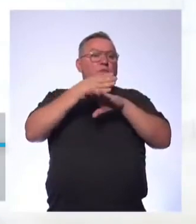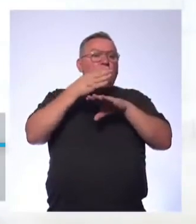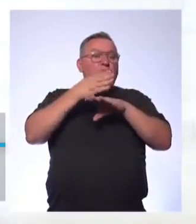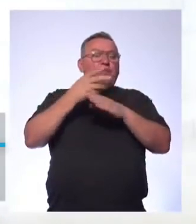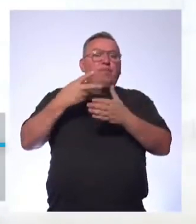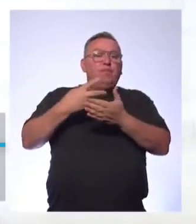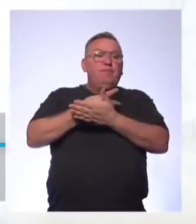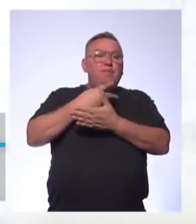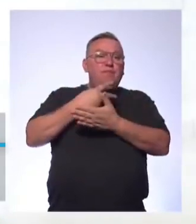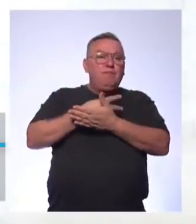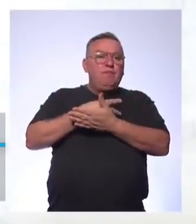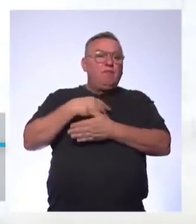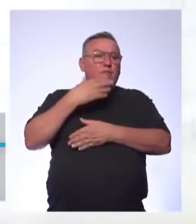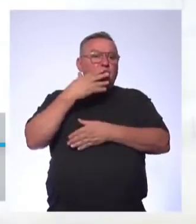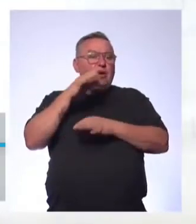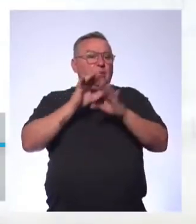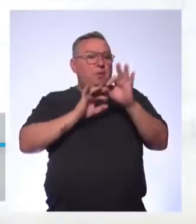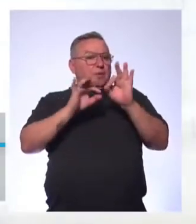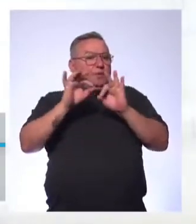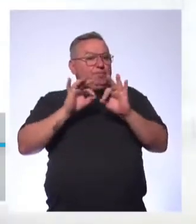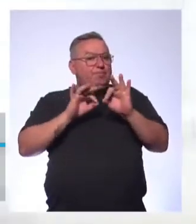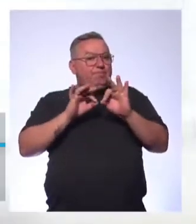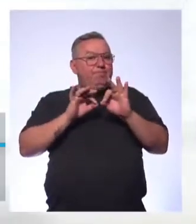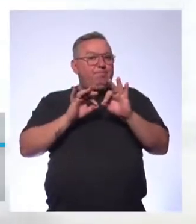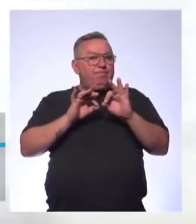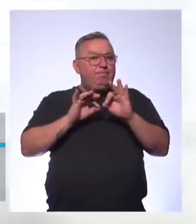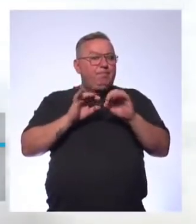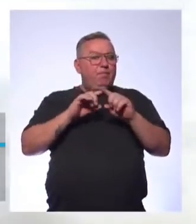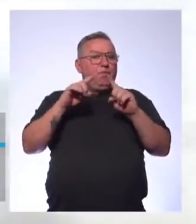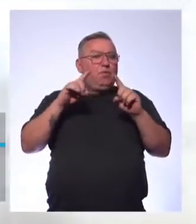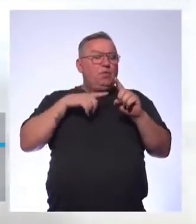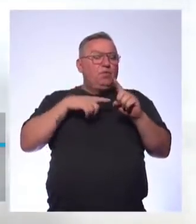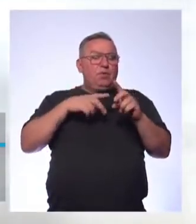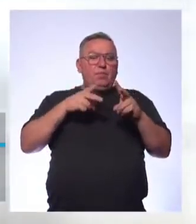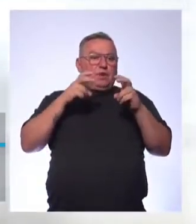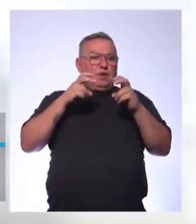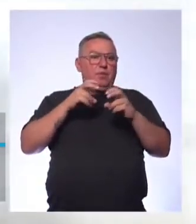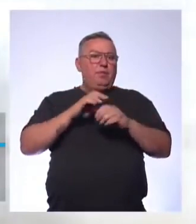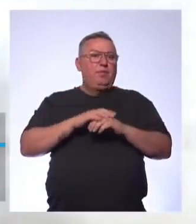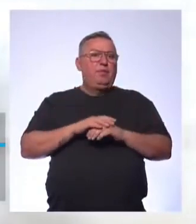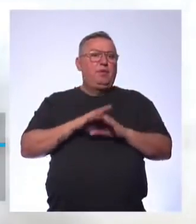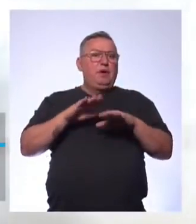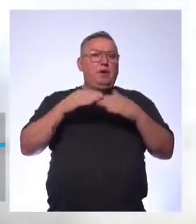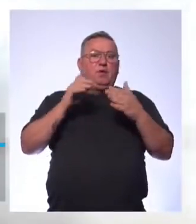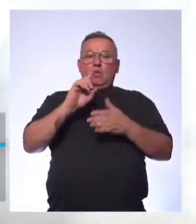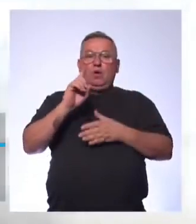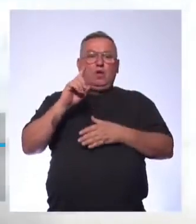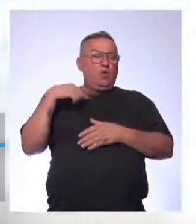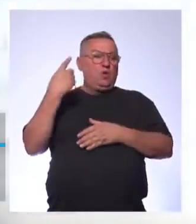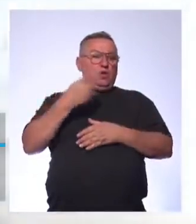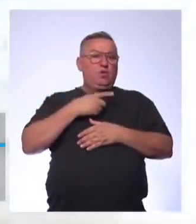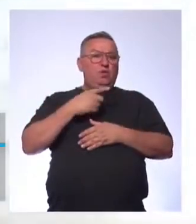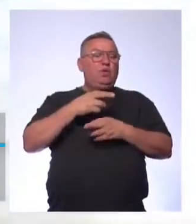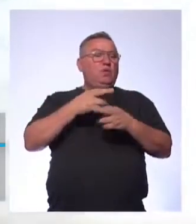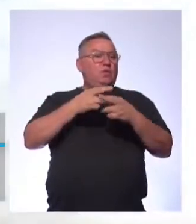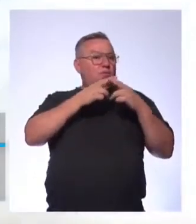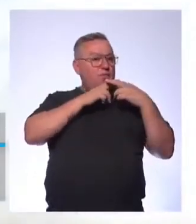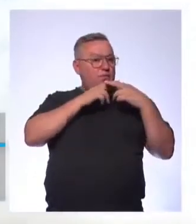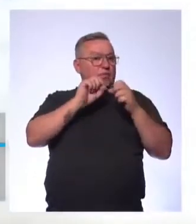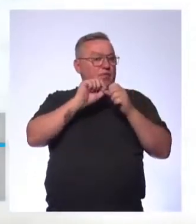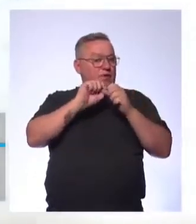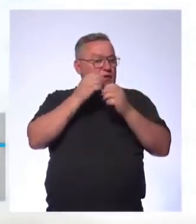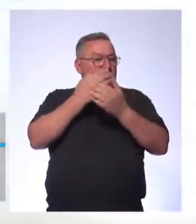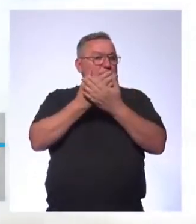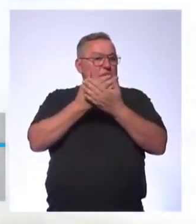algum errinho Aí a gente pede para arrumar aquele erro Porque passou despercebido Então, e não somos nós os responsáveis por subir as